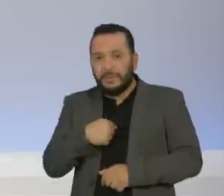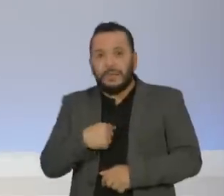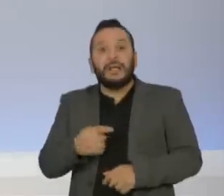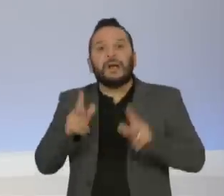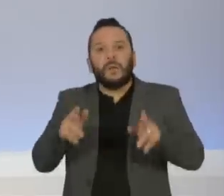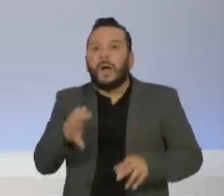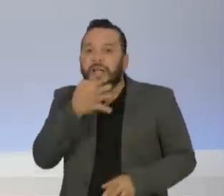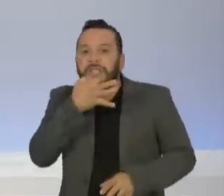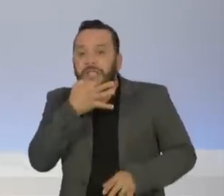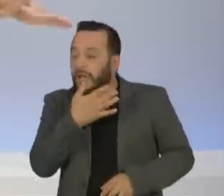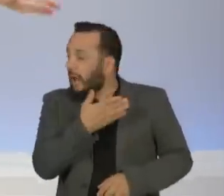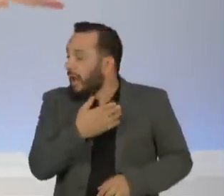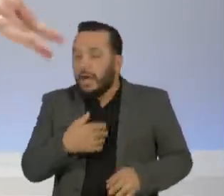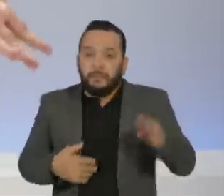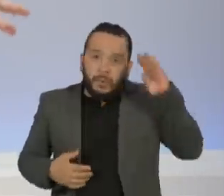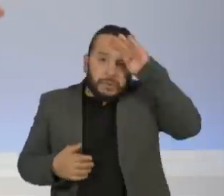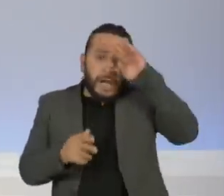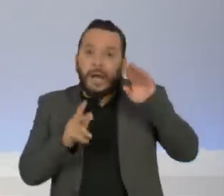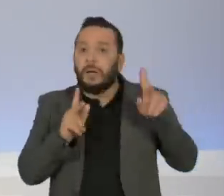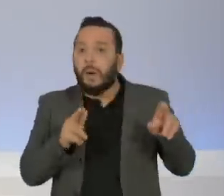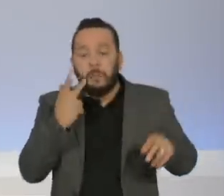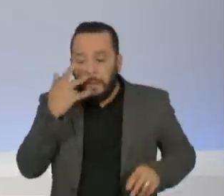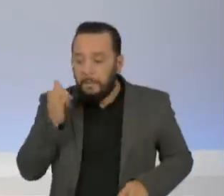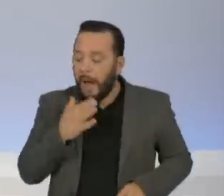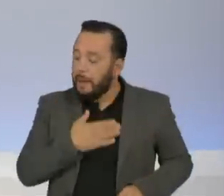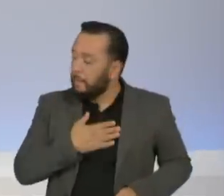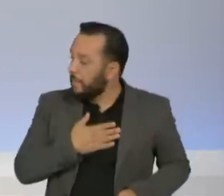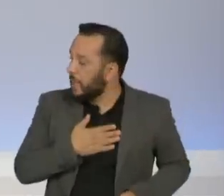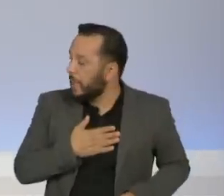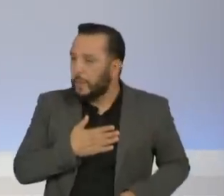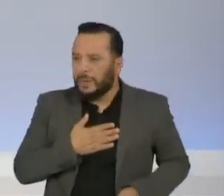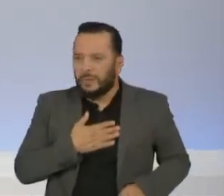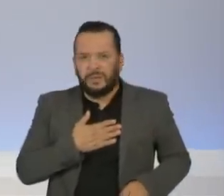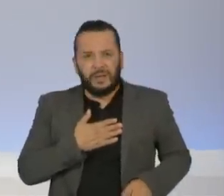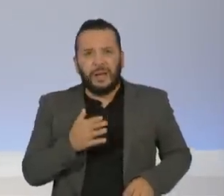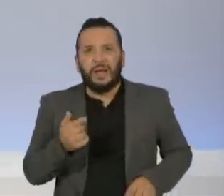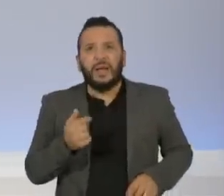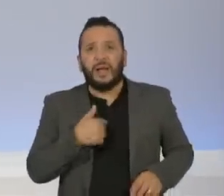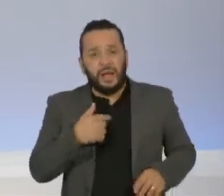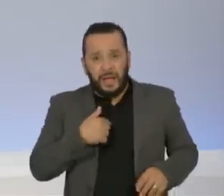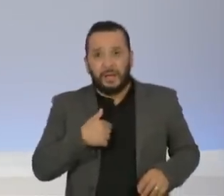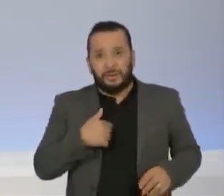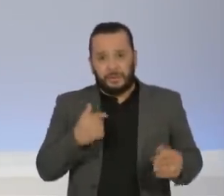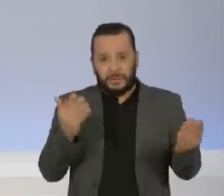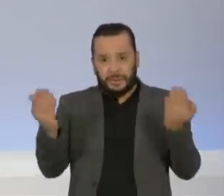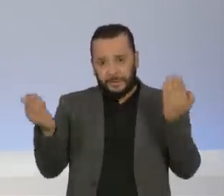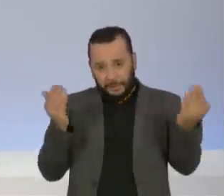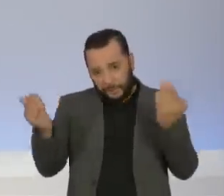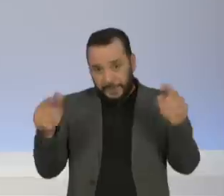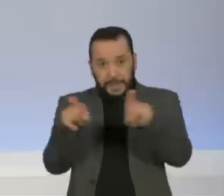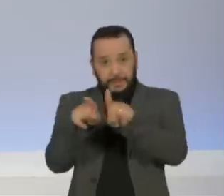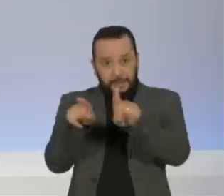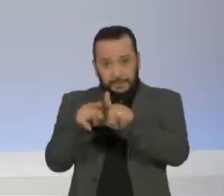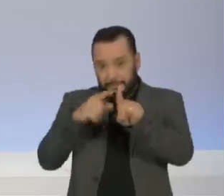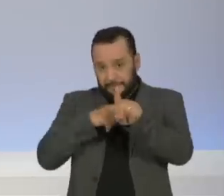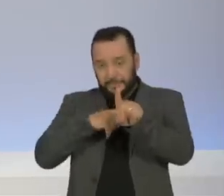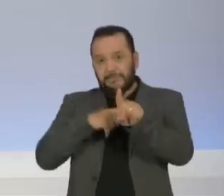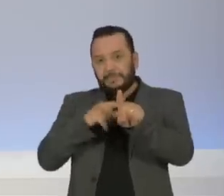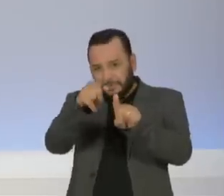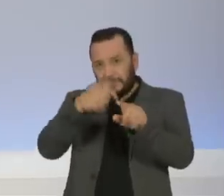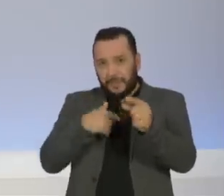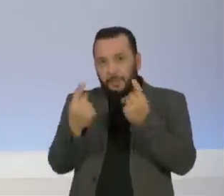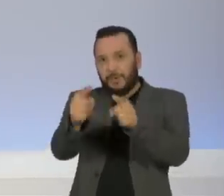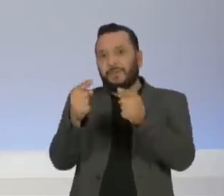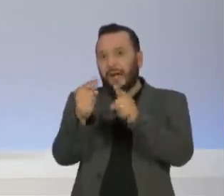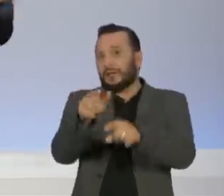meu papai, eu lembro do meu pai, uma pessoa querida. E eu fiquei muito chocada porque eu nunca fiz essa associação, embora você seja provocador, porque para mim